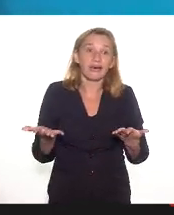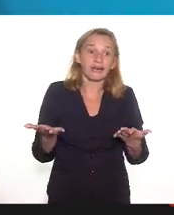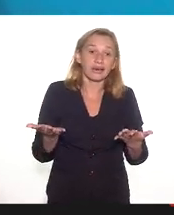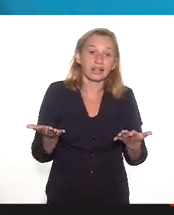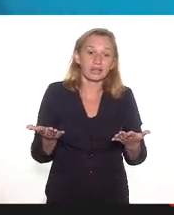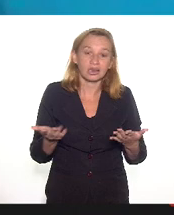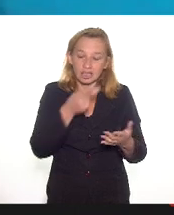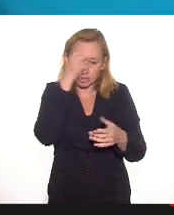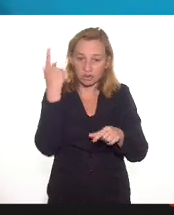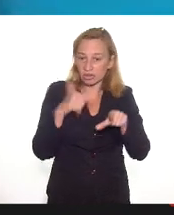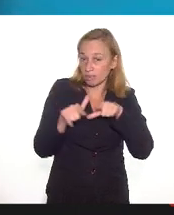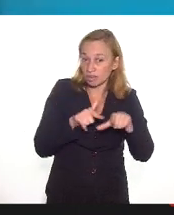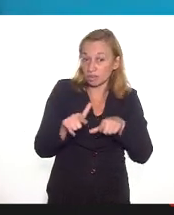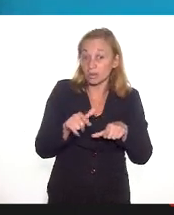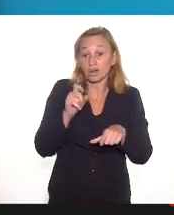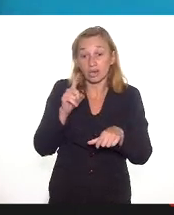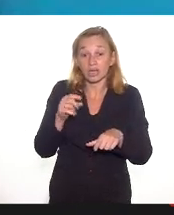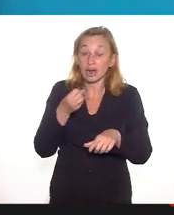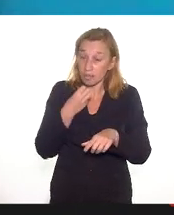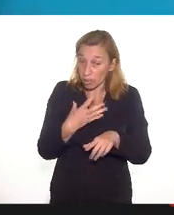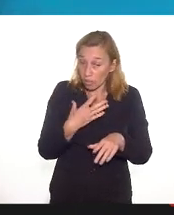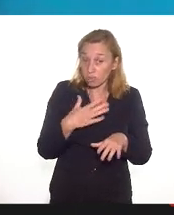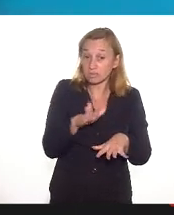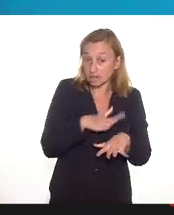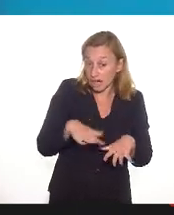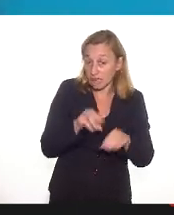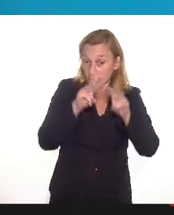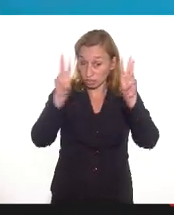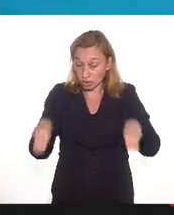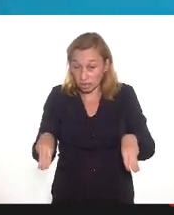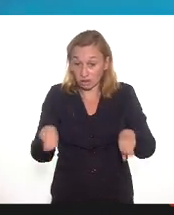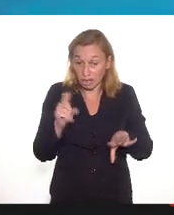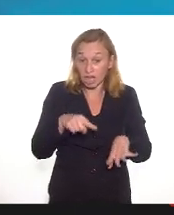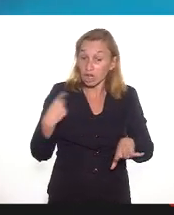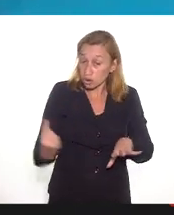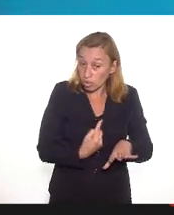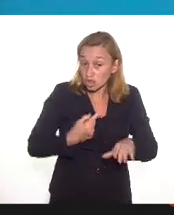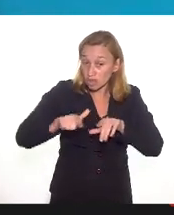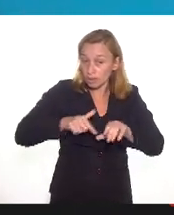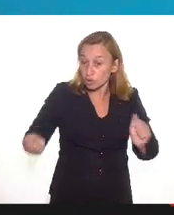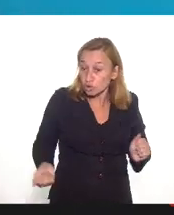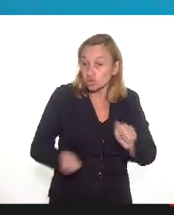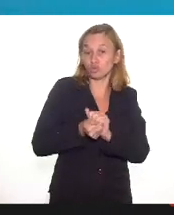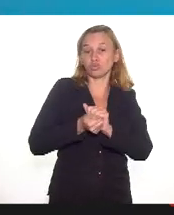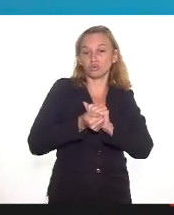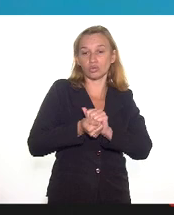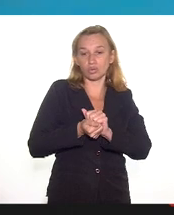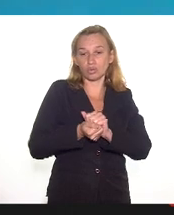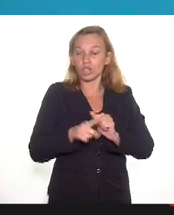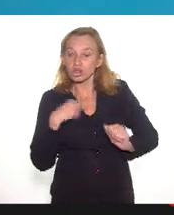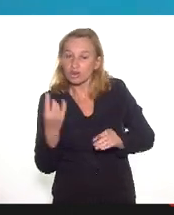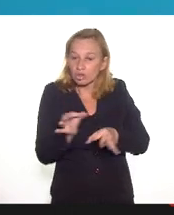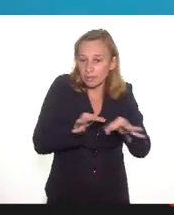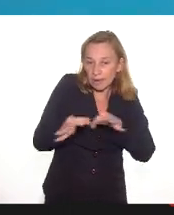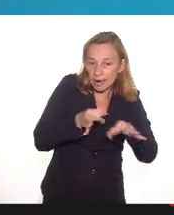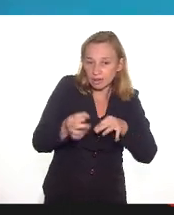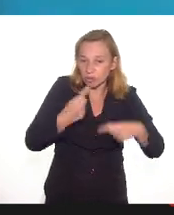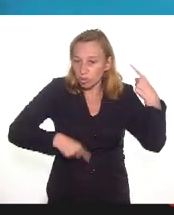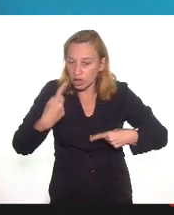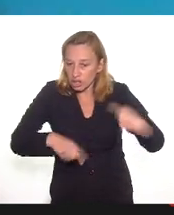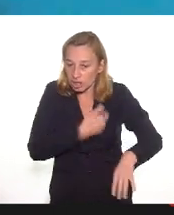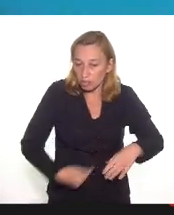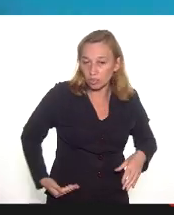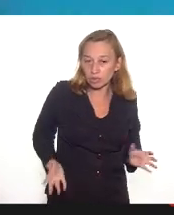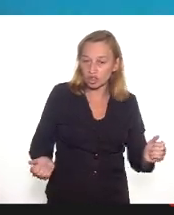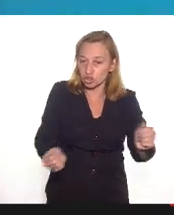esses trabalhadores. E isso é muito positivo do setor museal, nós trabalhamos juntos, nós elaboramos política pública de forma